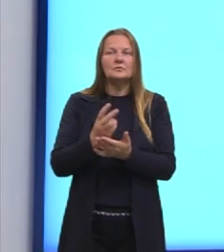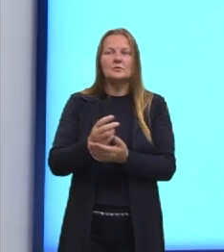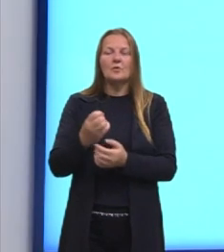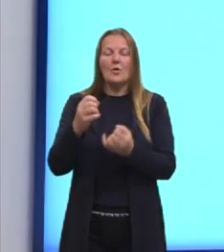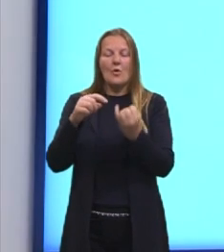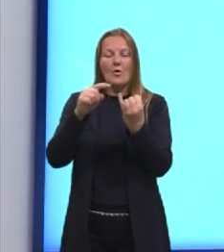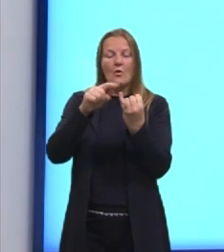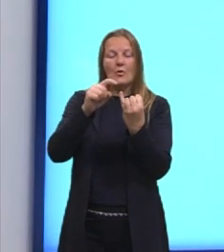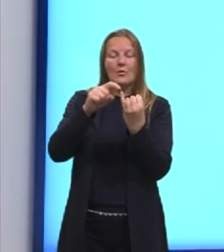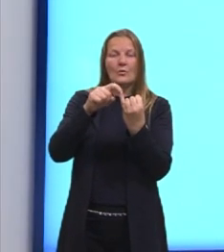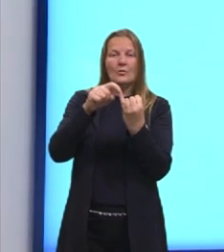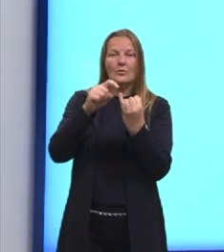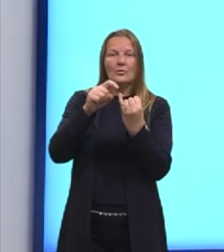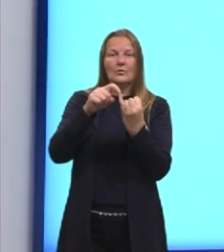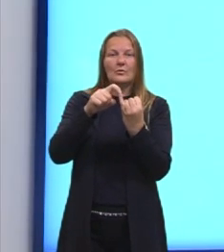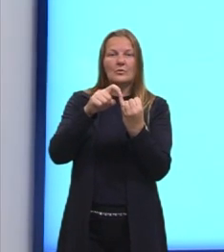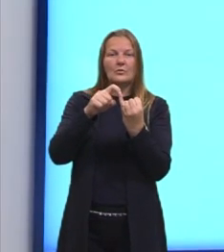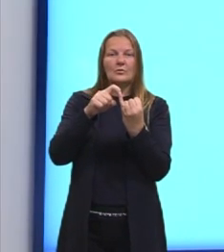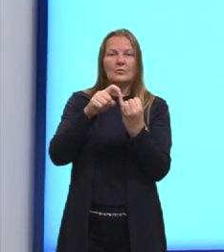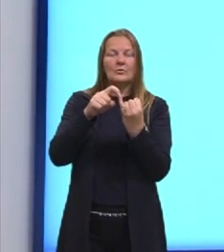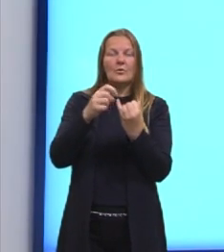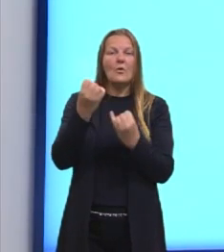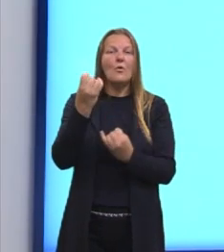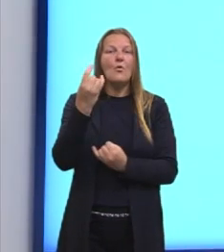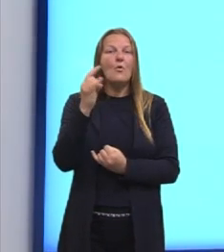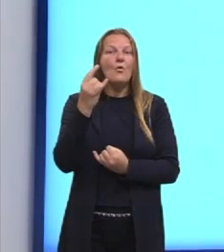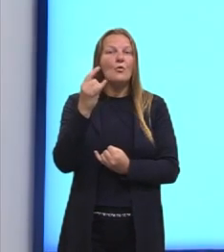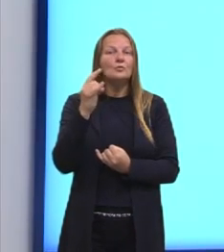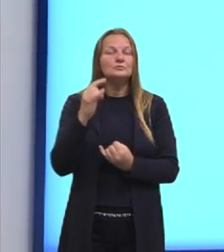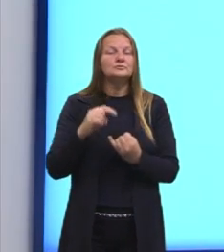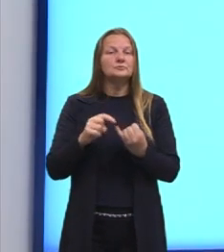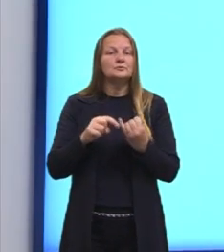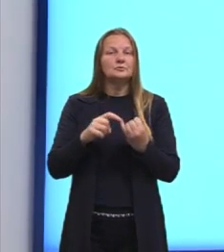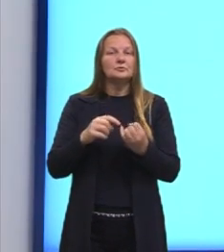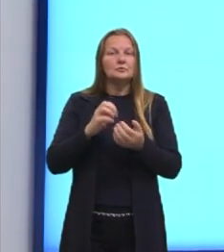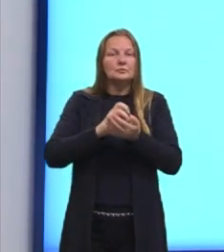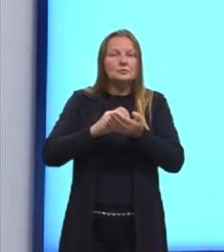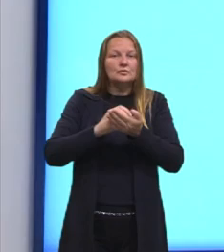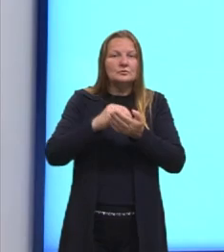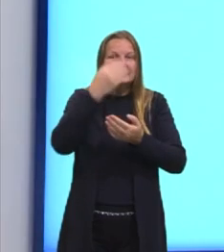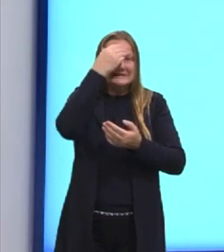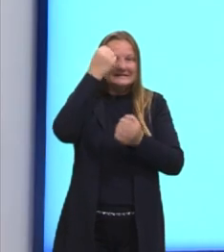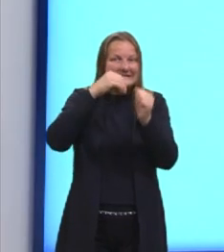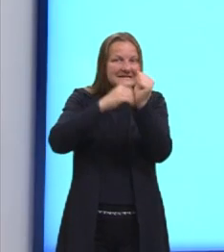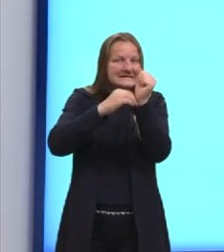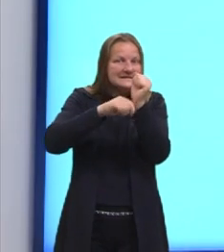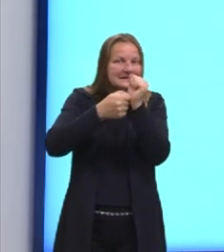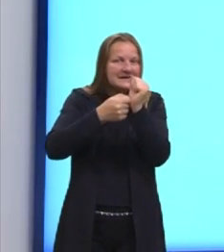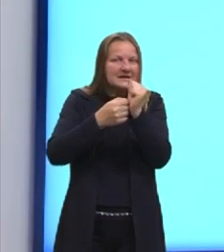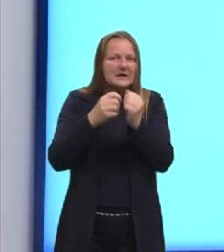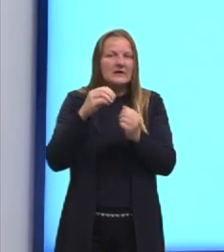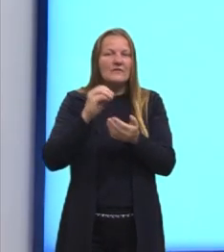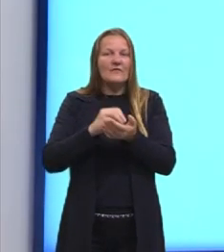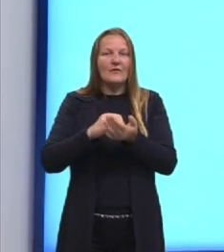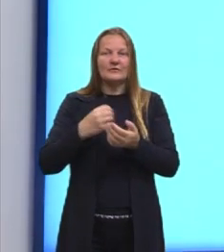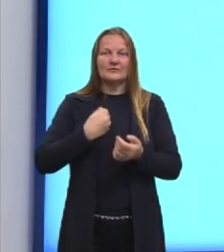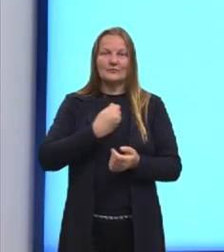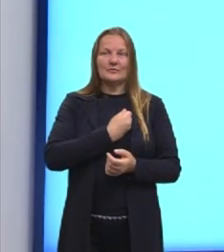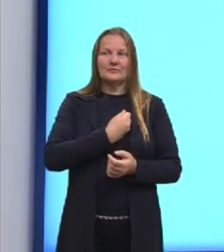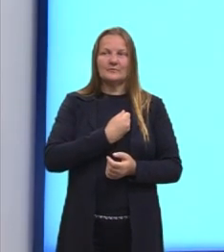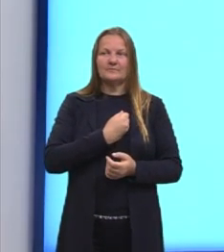dígito para digitar. Mas aí a gente precisa considerar o seguinte. Eu tinha 10 possibilidades